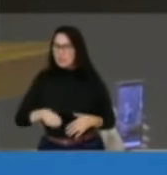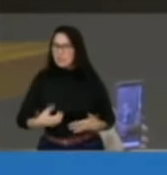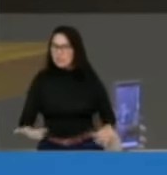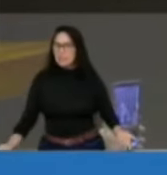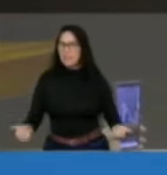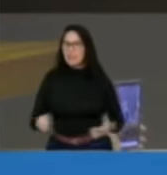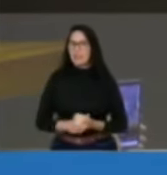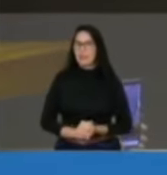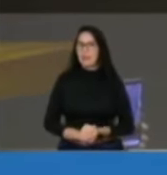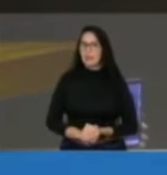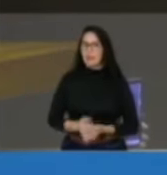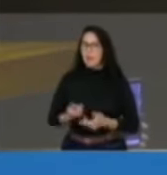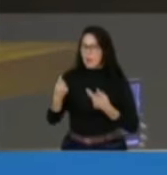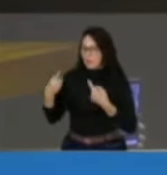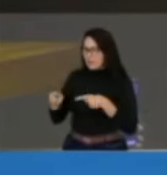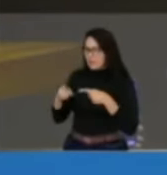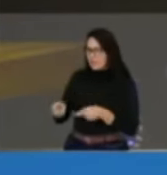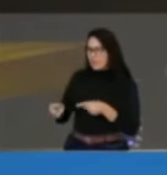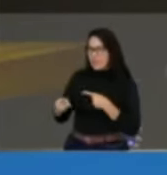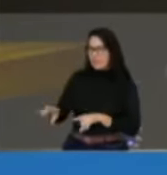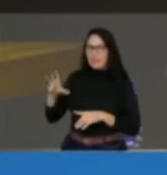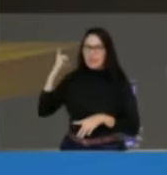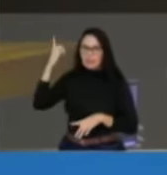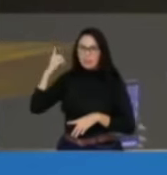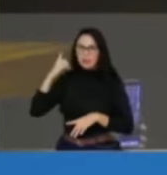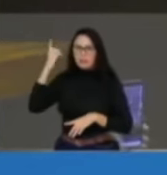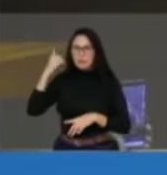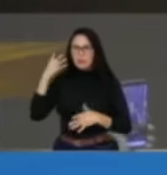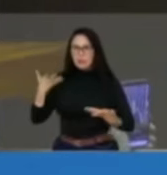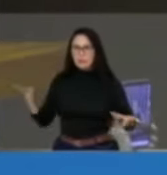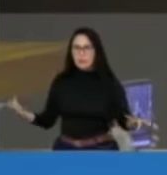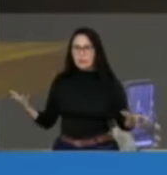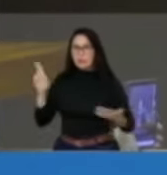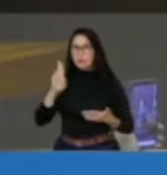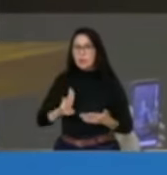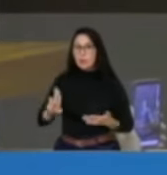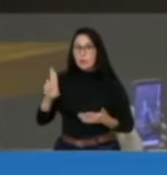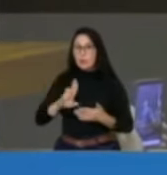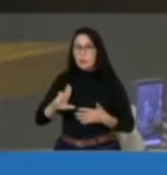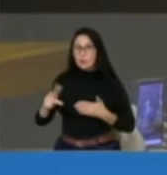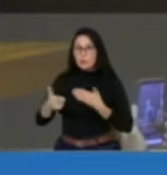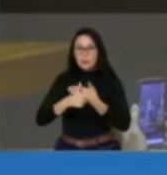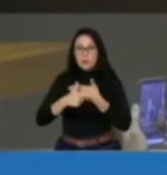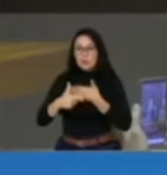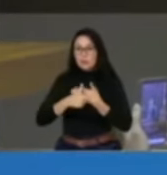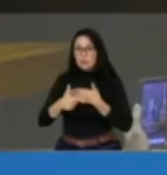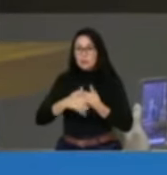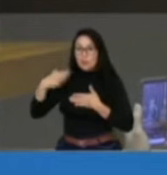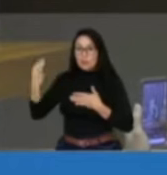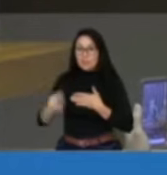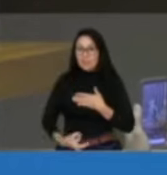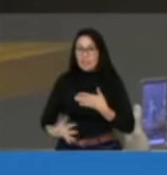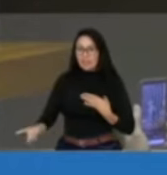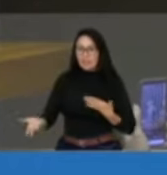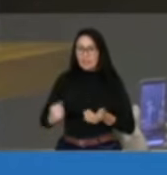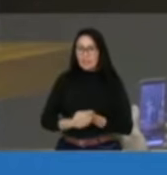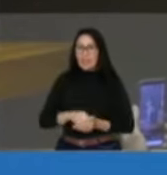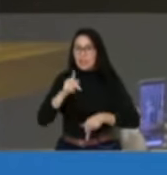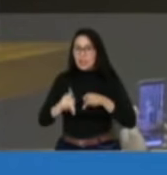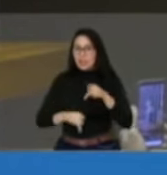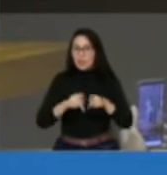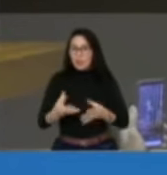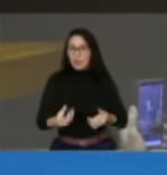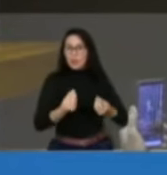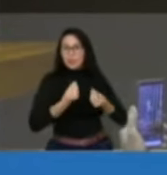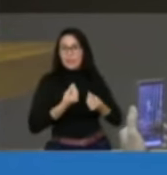tentando perseguir um deputado pelo uso das suas atribuições parlamentares. Atribuições que o povo me concedeu pelos